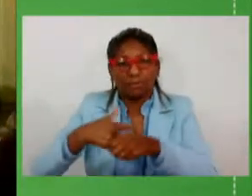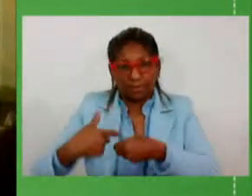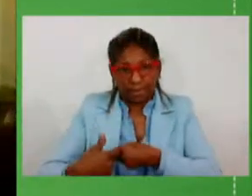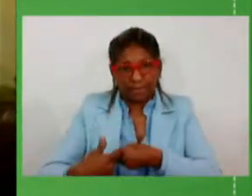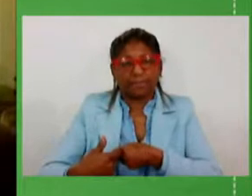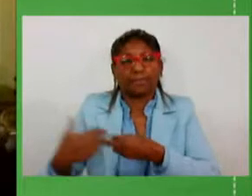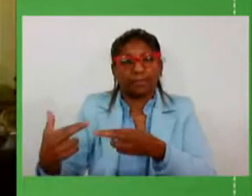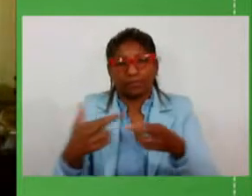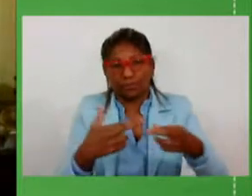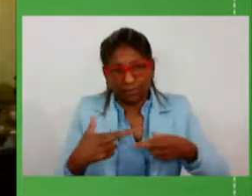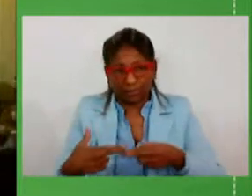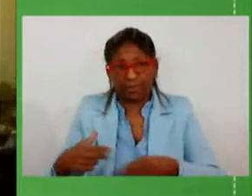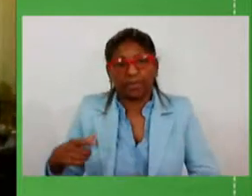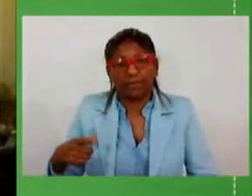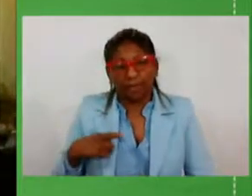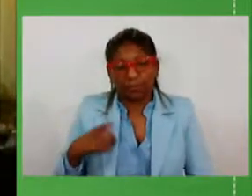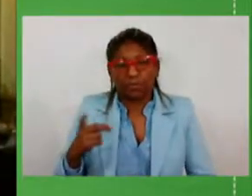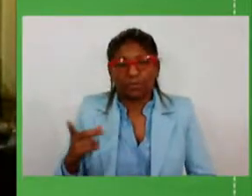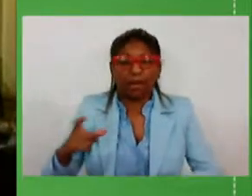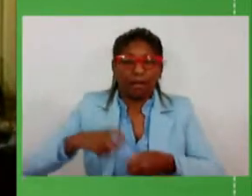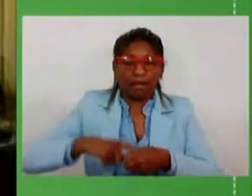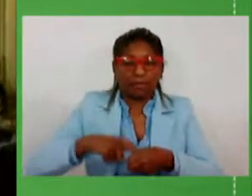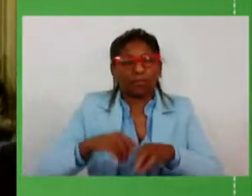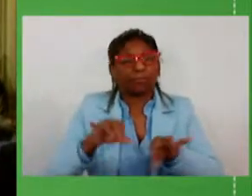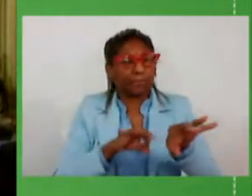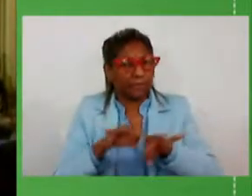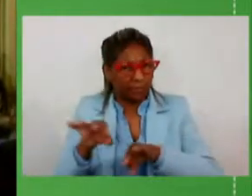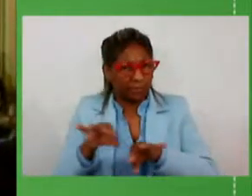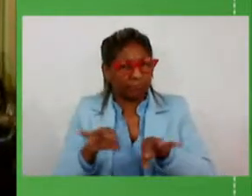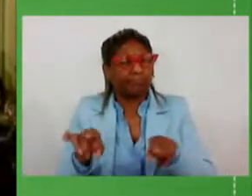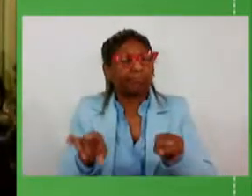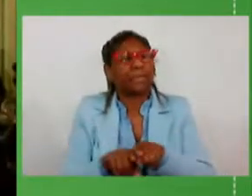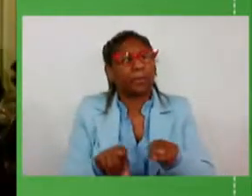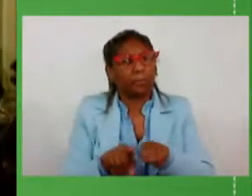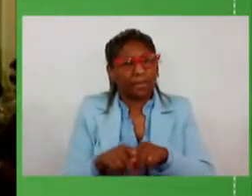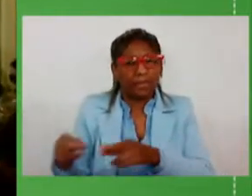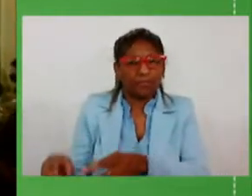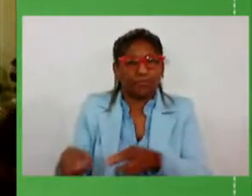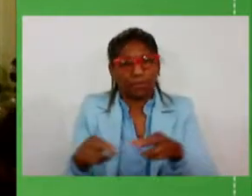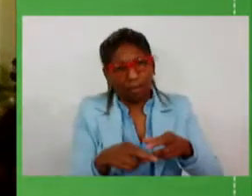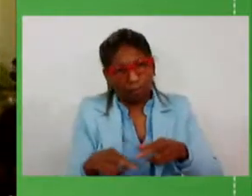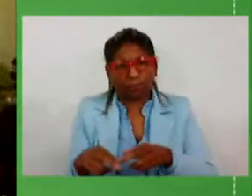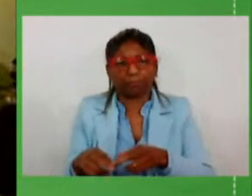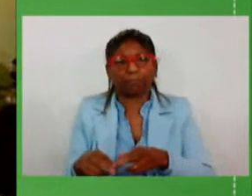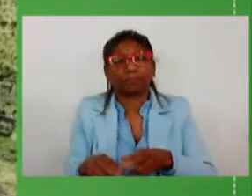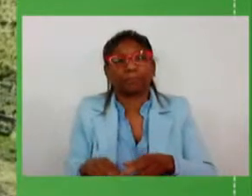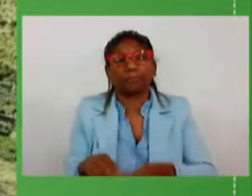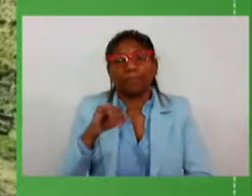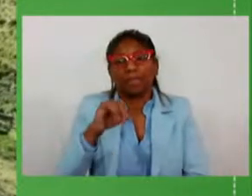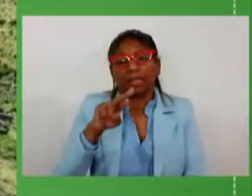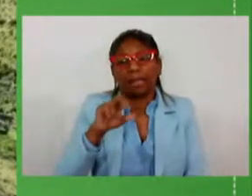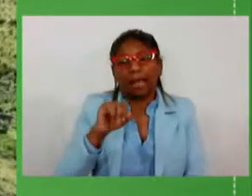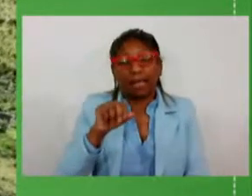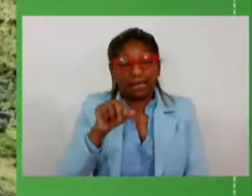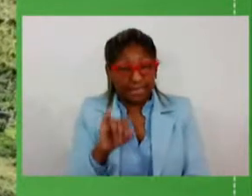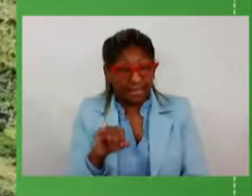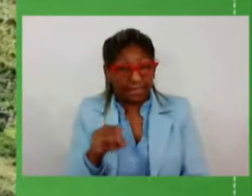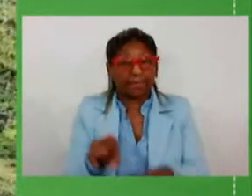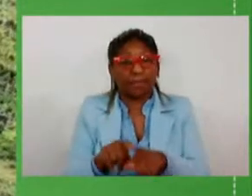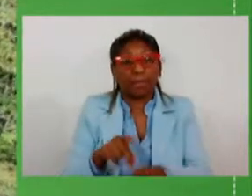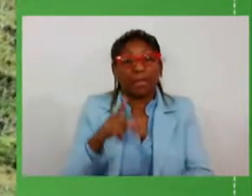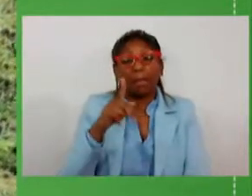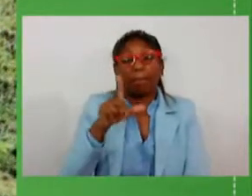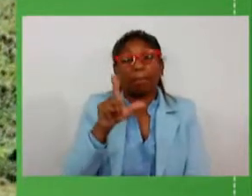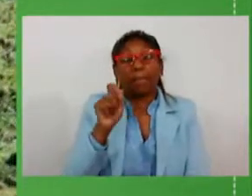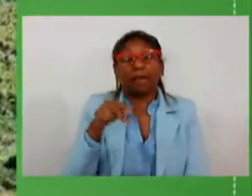temos temos previsto também ligações regionais Iraí Planalto a primeira delas aqui elencada